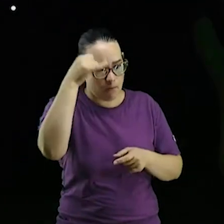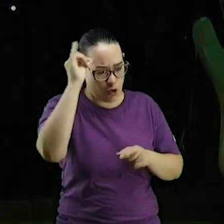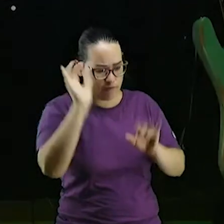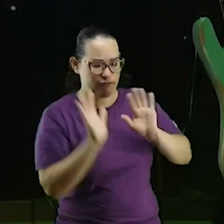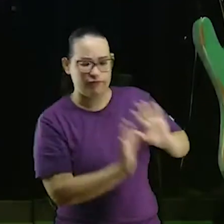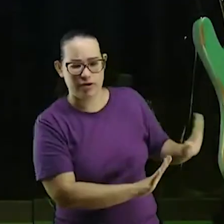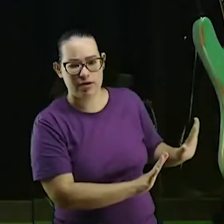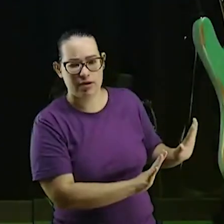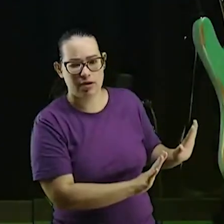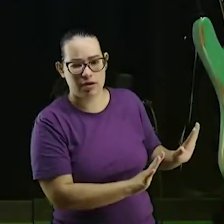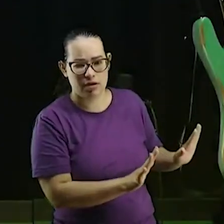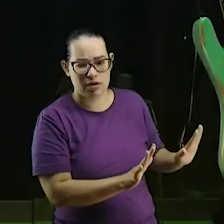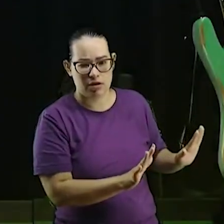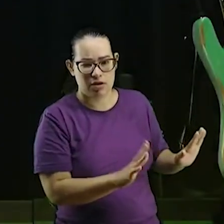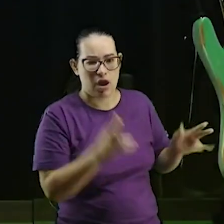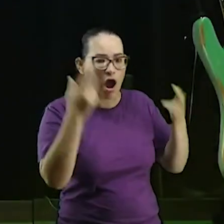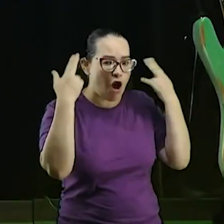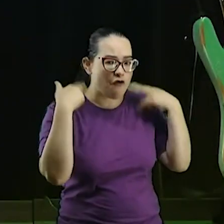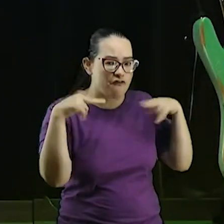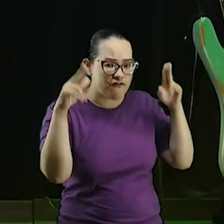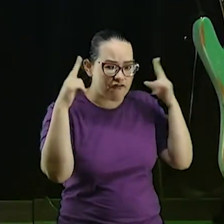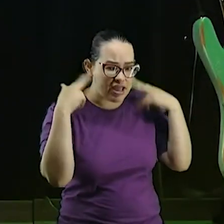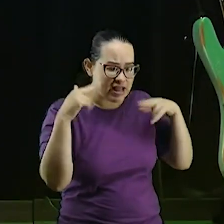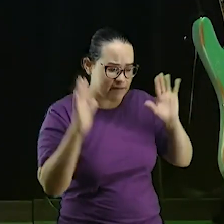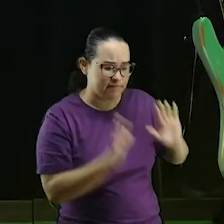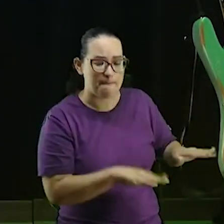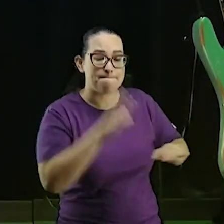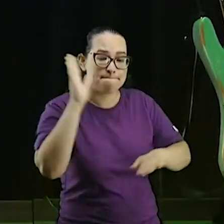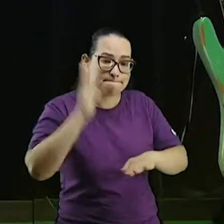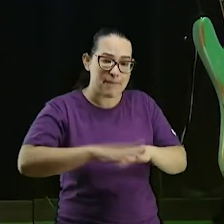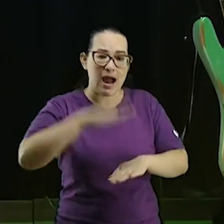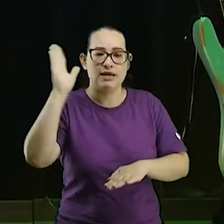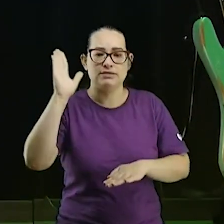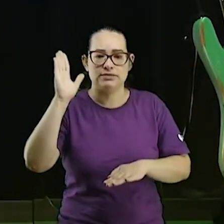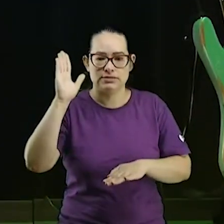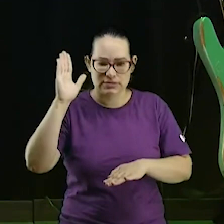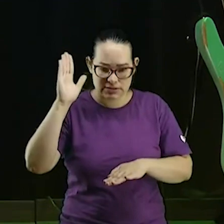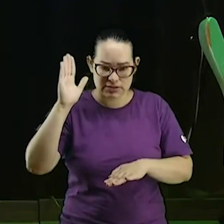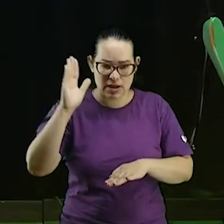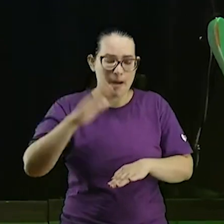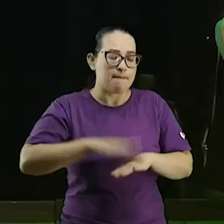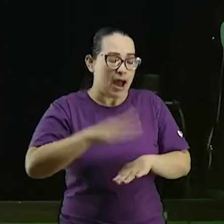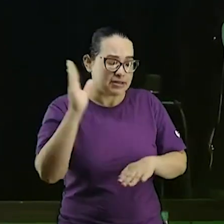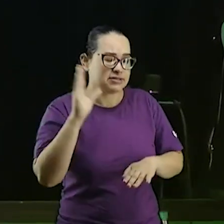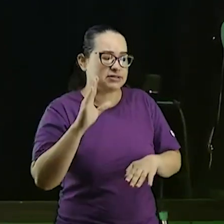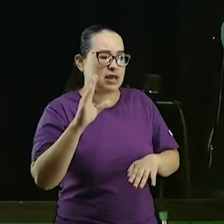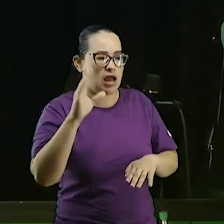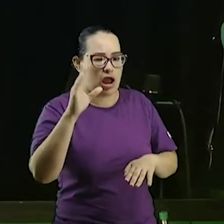mas deixem as ovelhas e os bois diga mais deixem as ovelhas e os bois